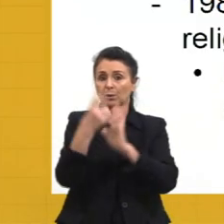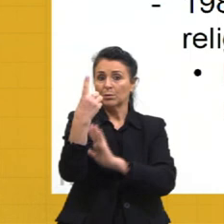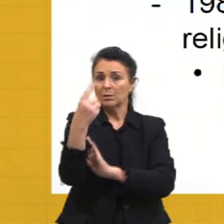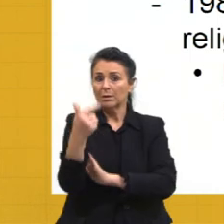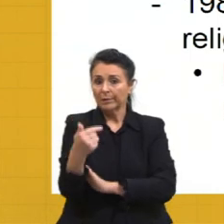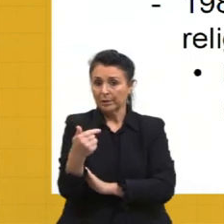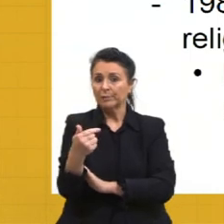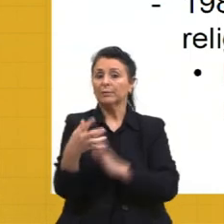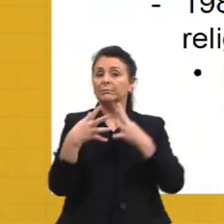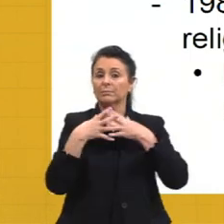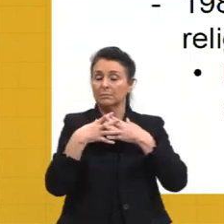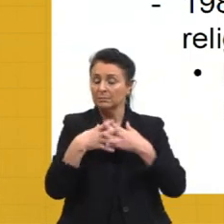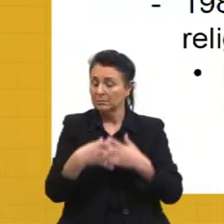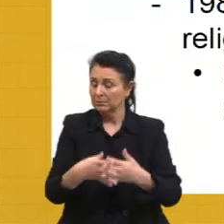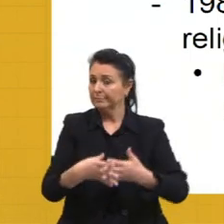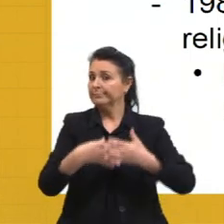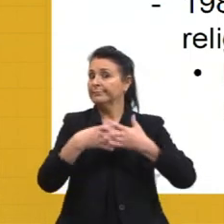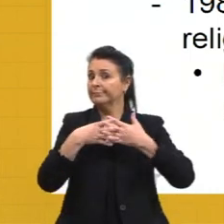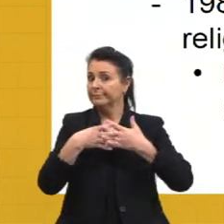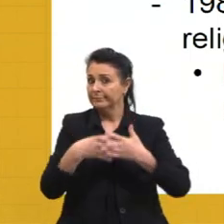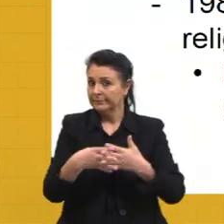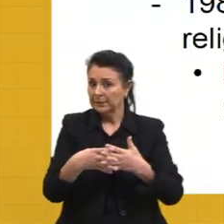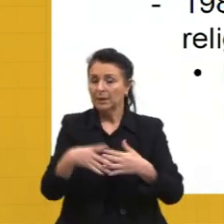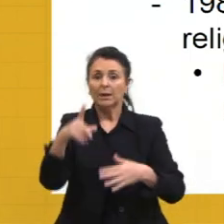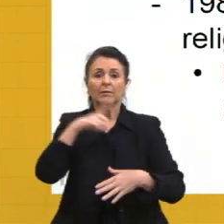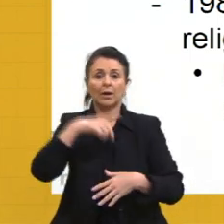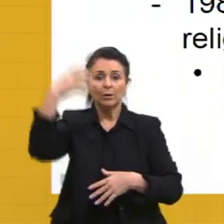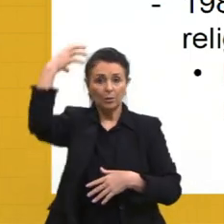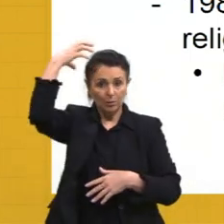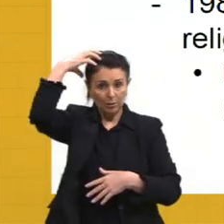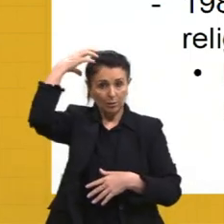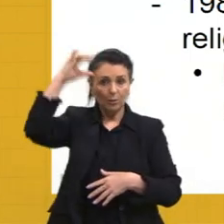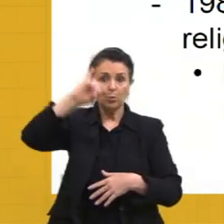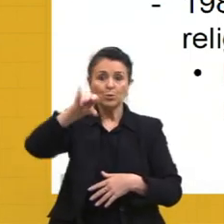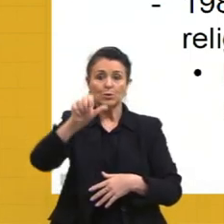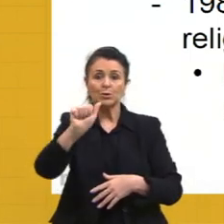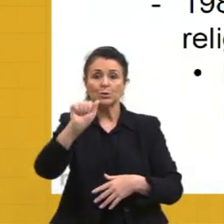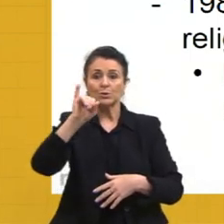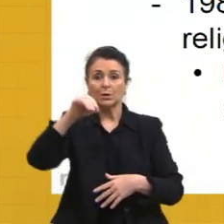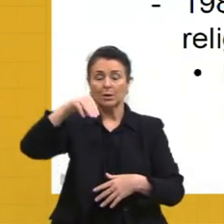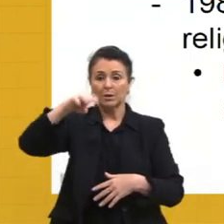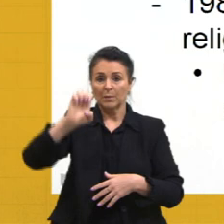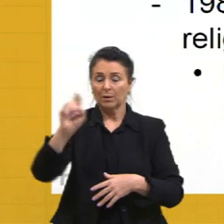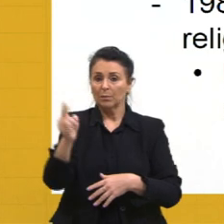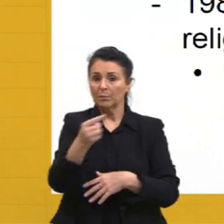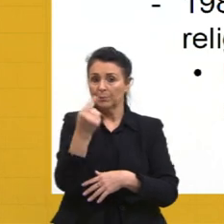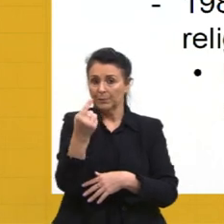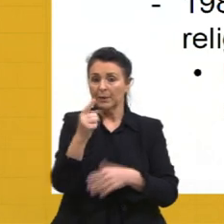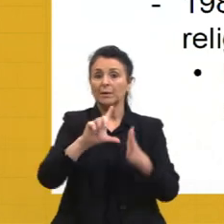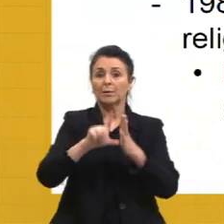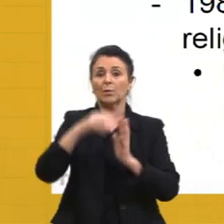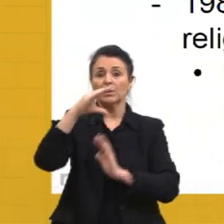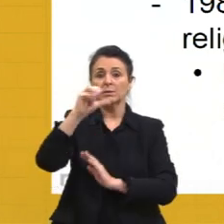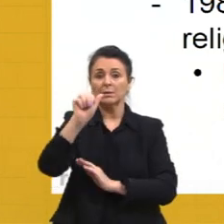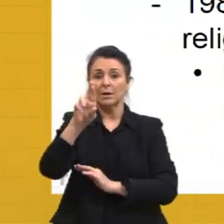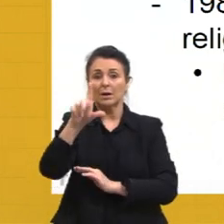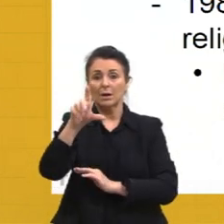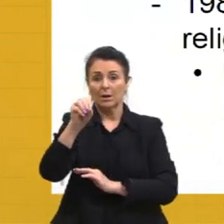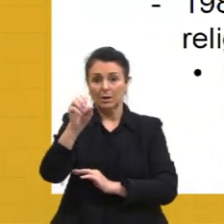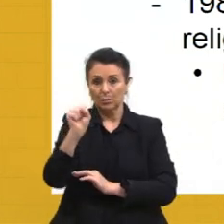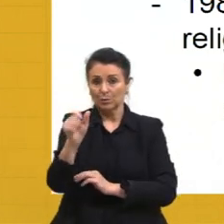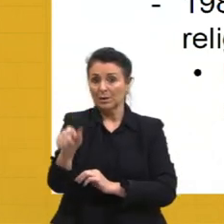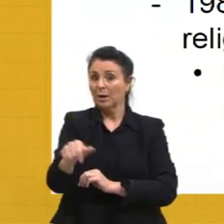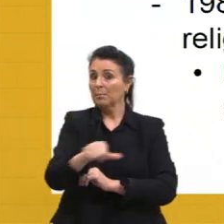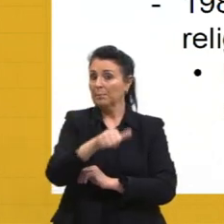de treta. E aí, vai ter o rei Jaime I, depois o Carlos I, e o Carlos I,